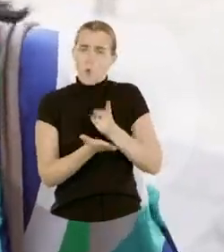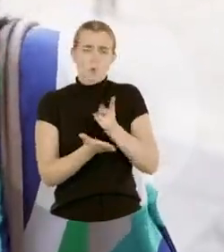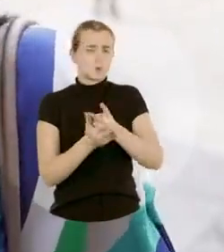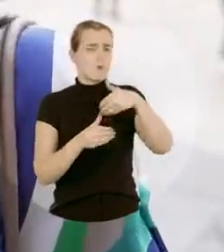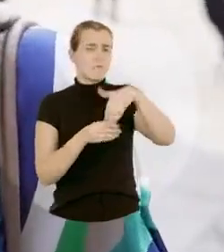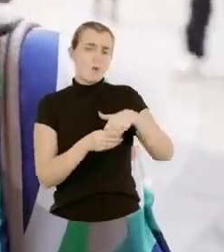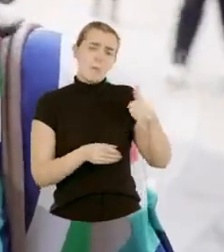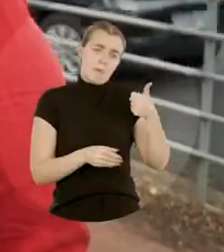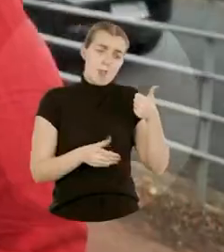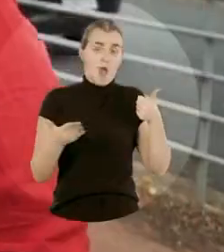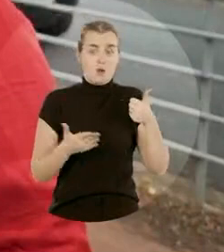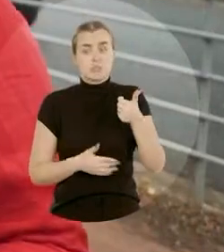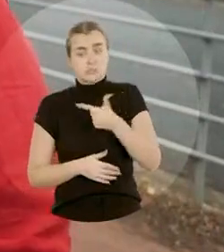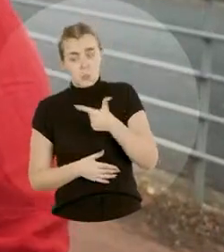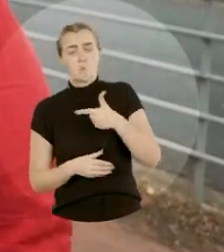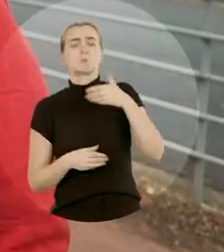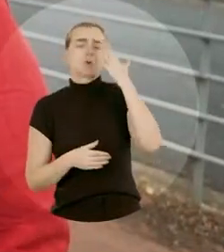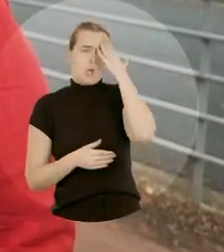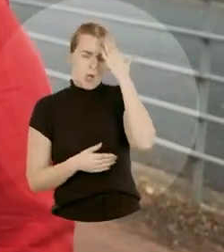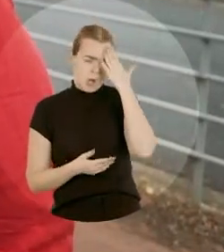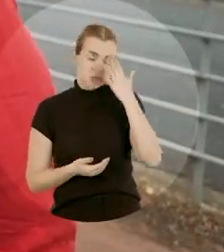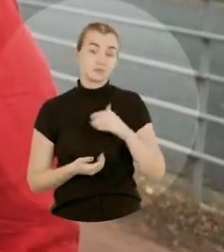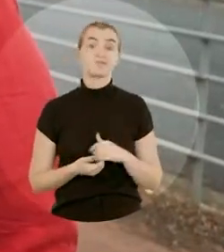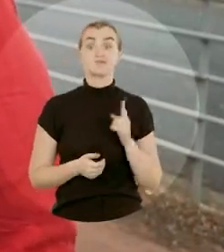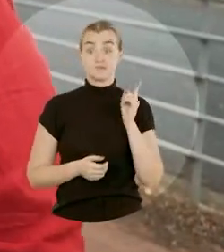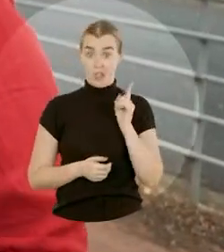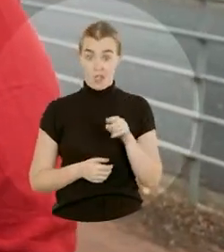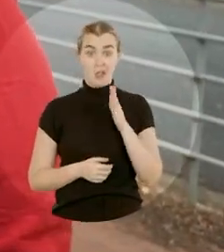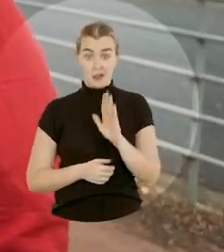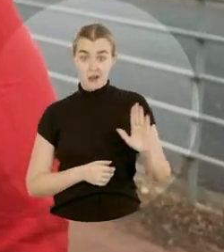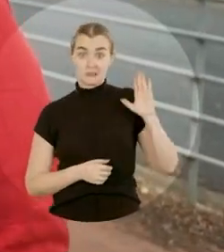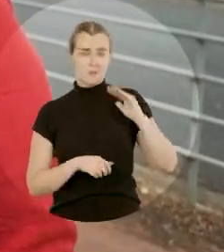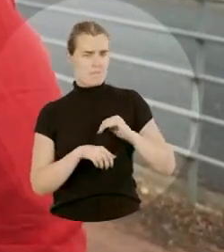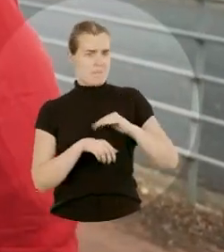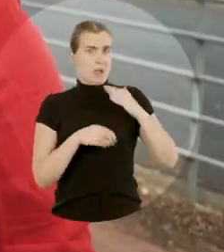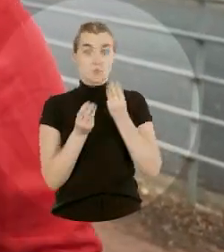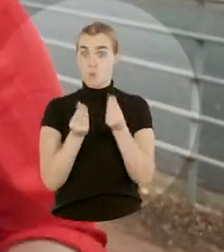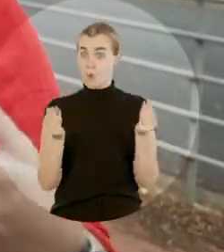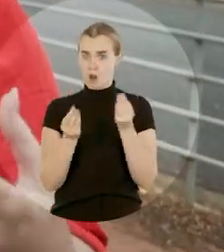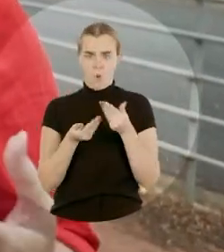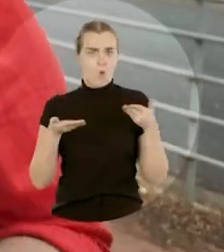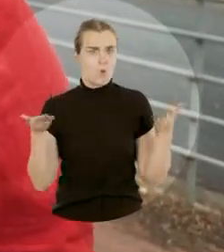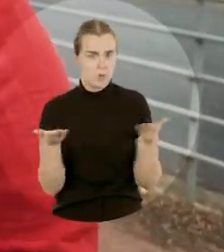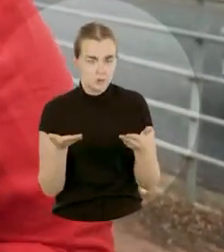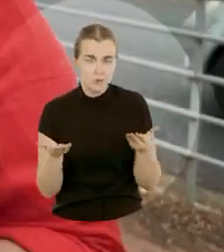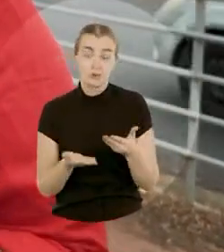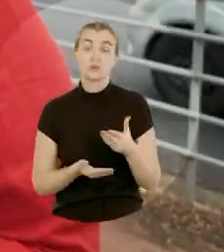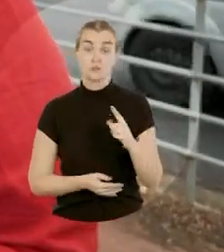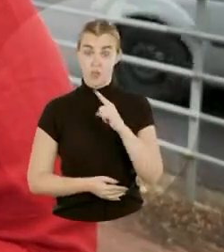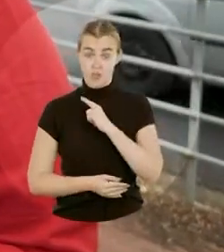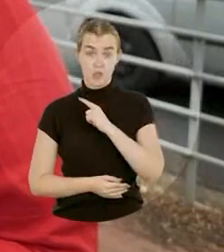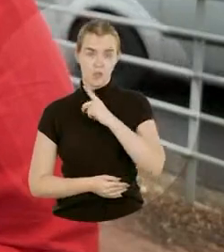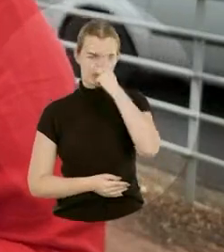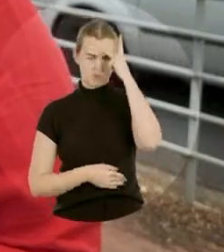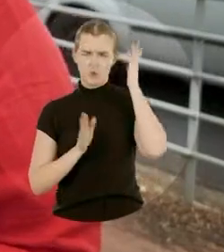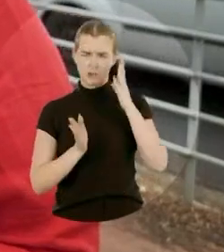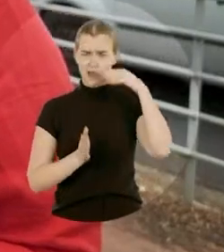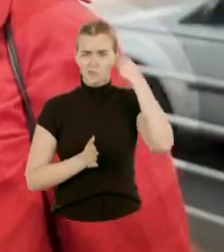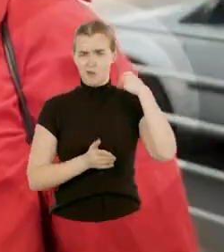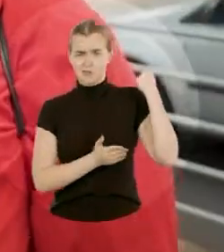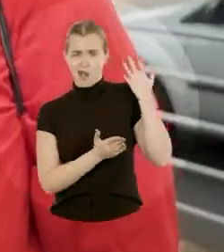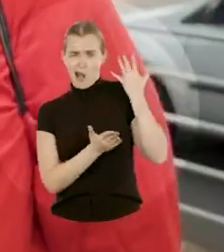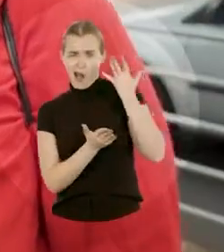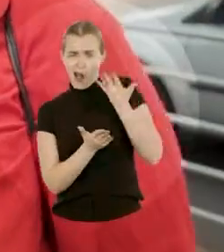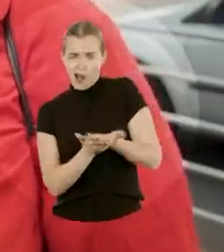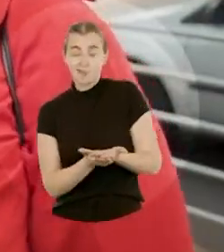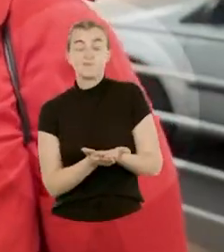voto, que é o Ricardo Silva. Ele é o candidato mais qualificado que nós temos hoje. Ele é uma pessoa que já tem uma bagagem de longa data.